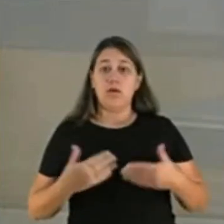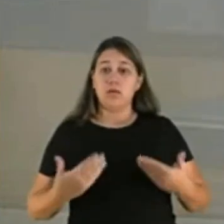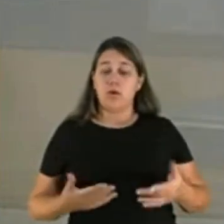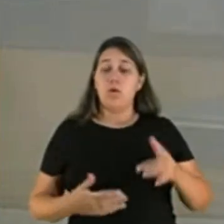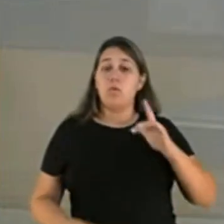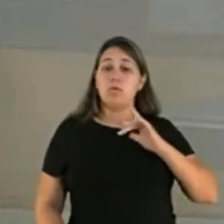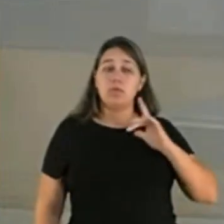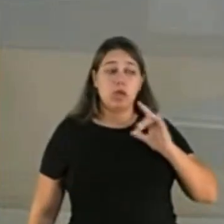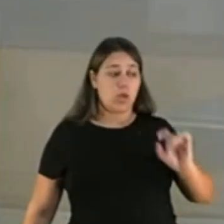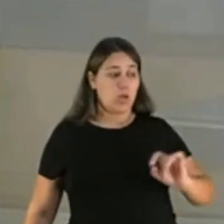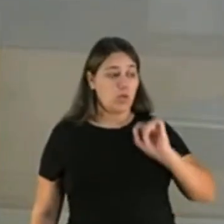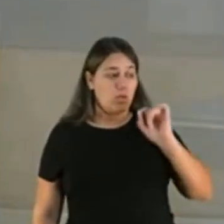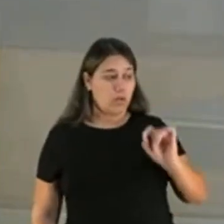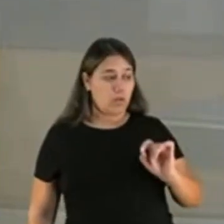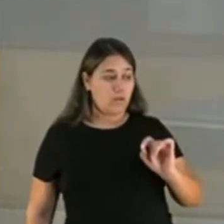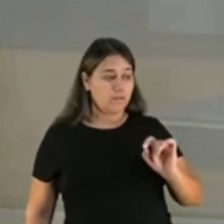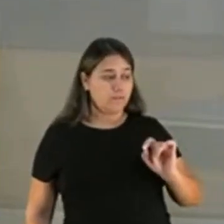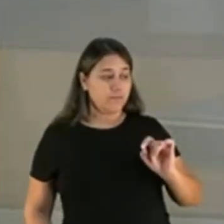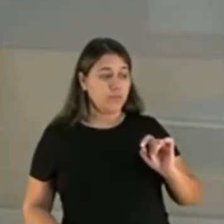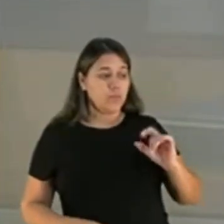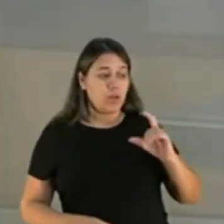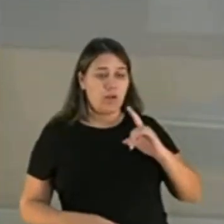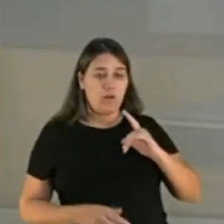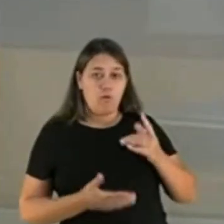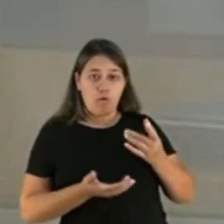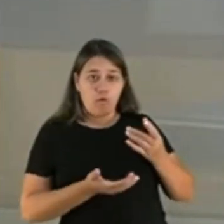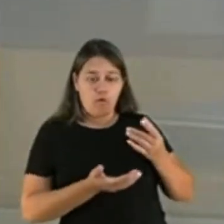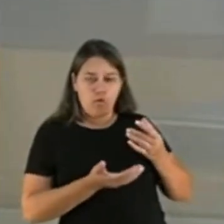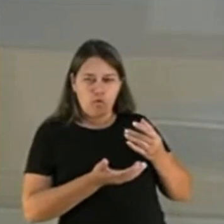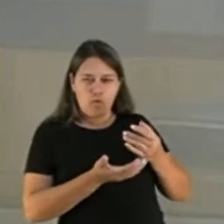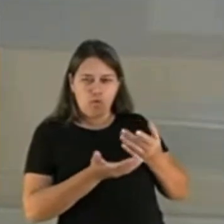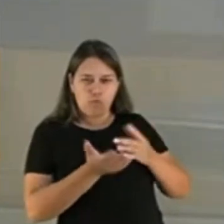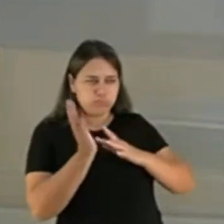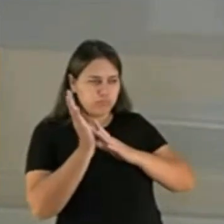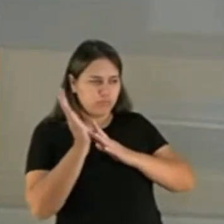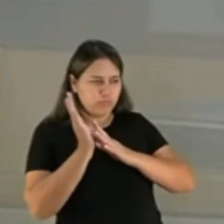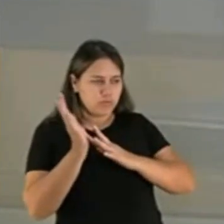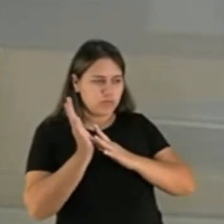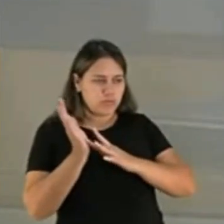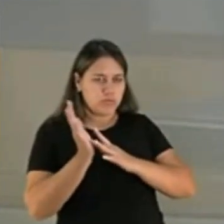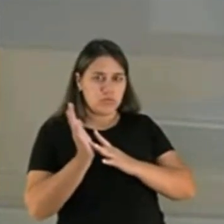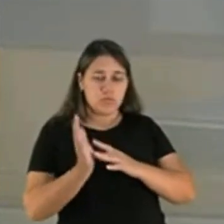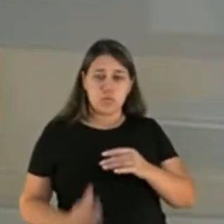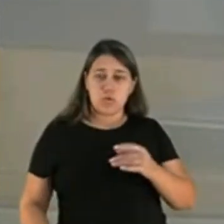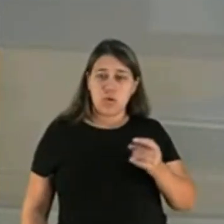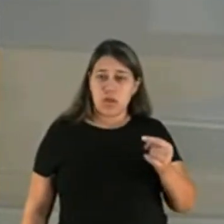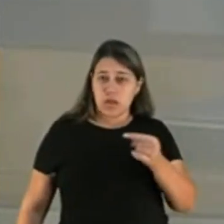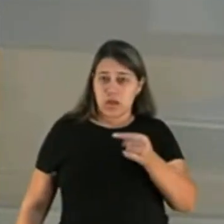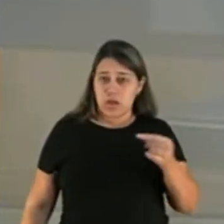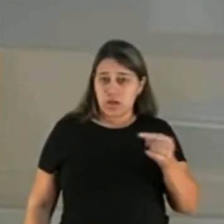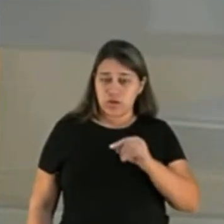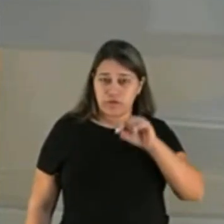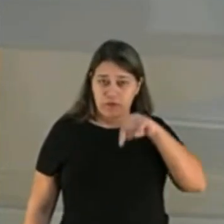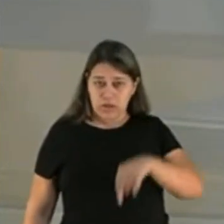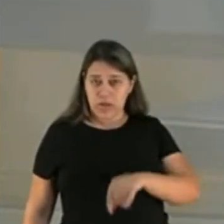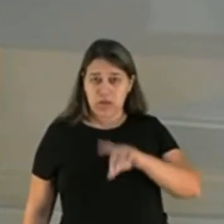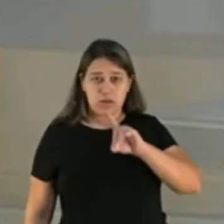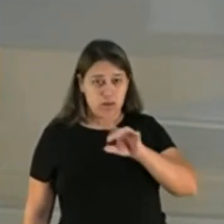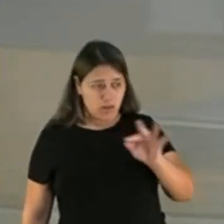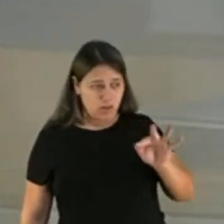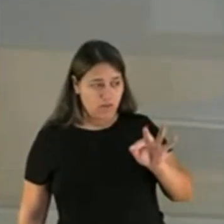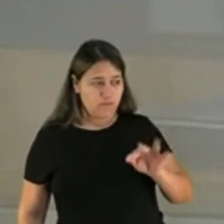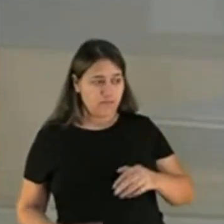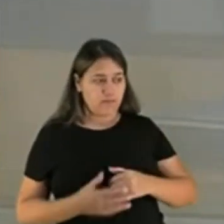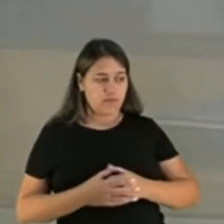a operação que originou o falso negativo da Polícia Federal, no Distrito aqui de Brasília, Distrito